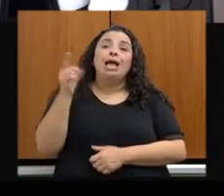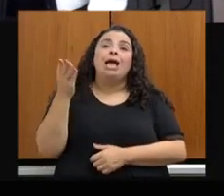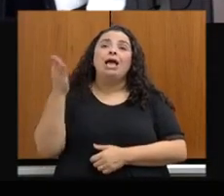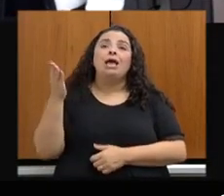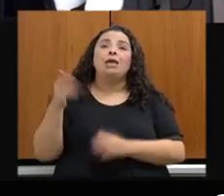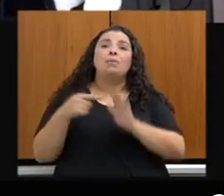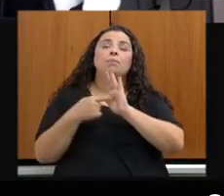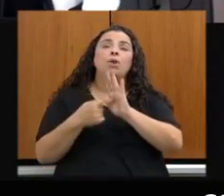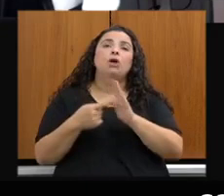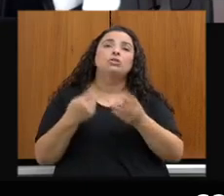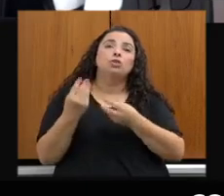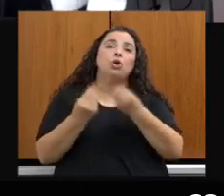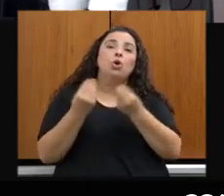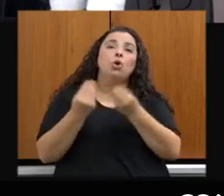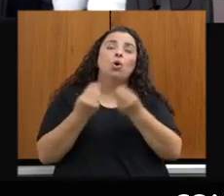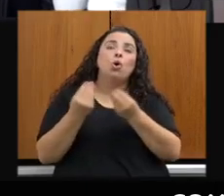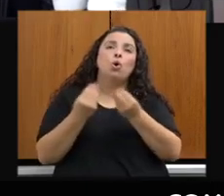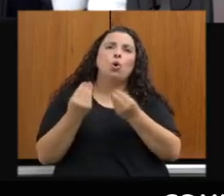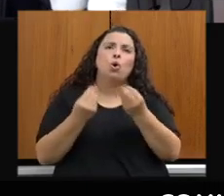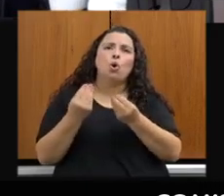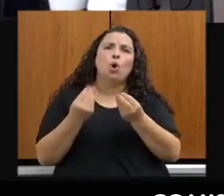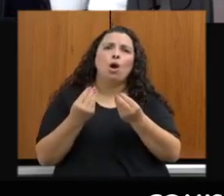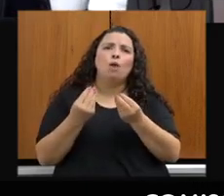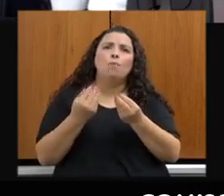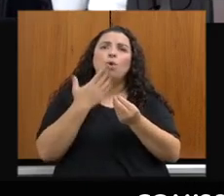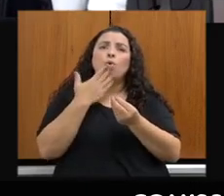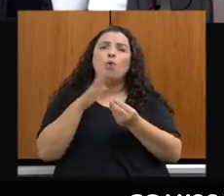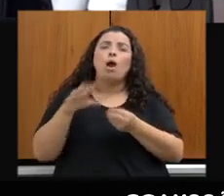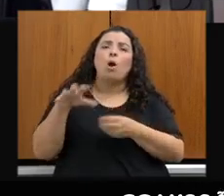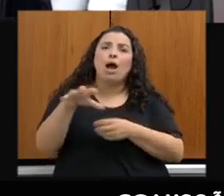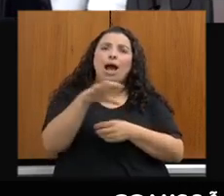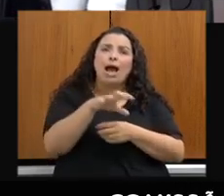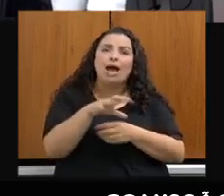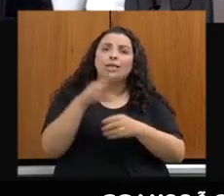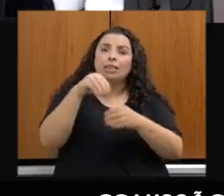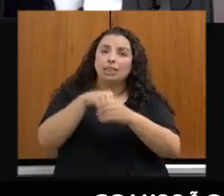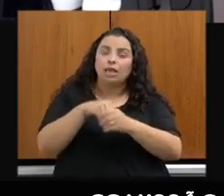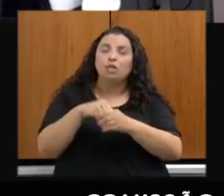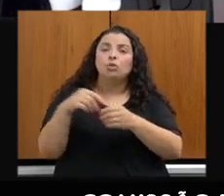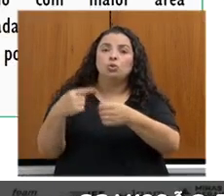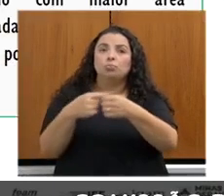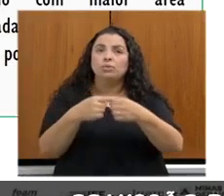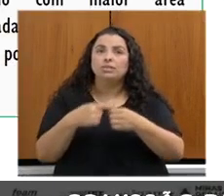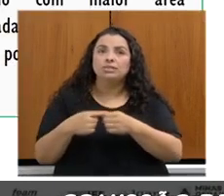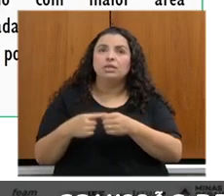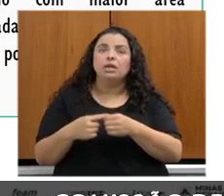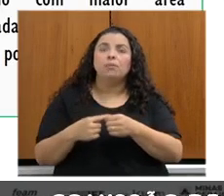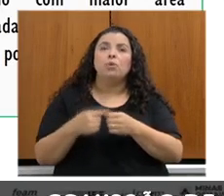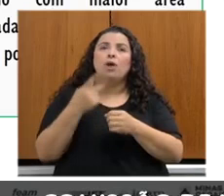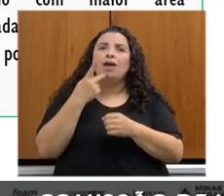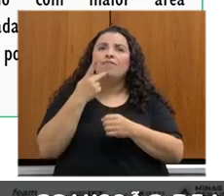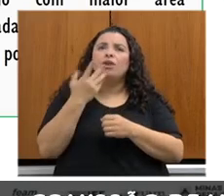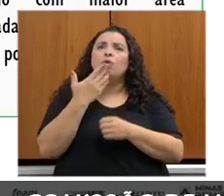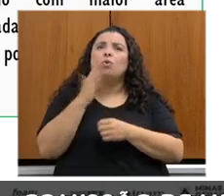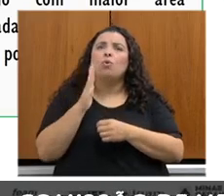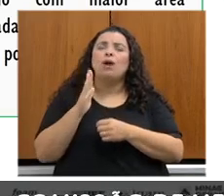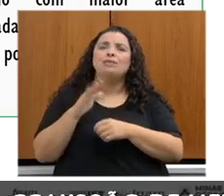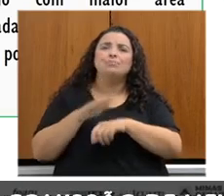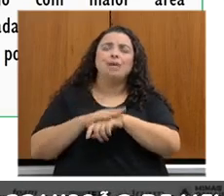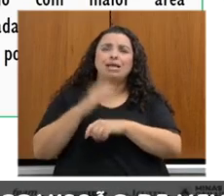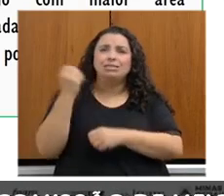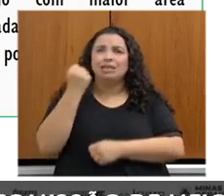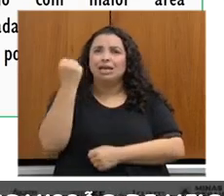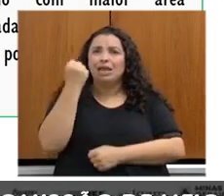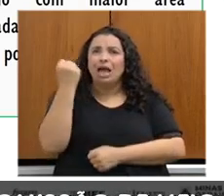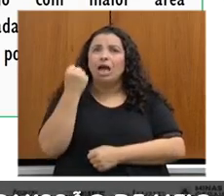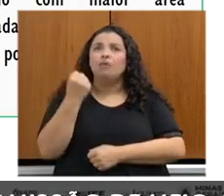polígonos detectados por município como área detectada por município, destacando os municípios mais críticos de desmatamento irregular